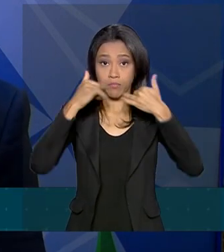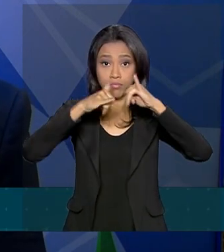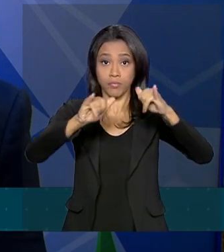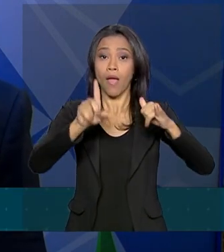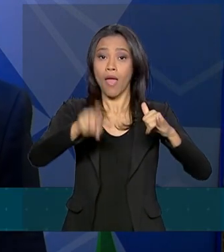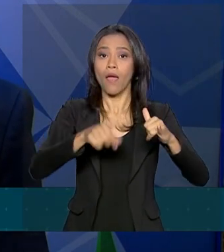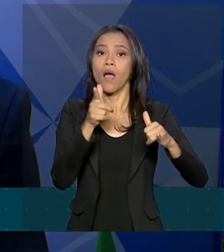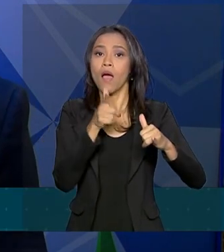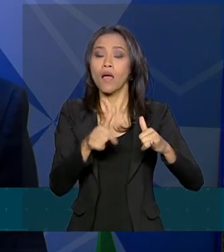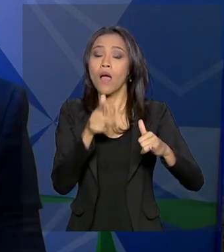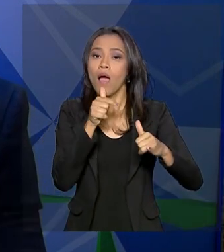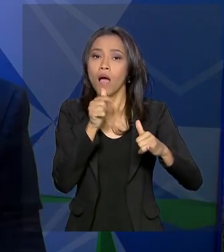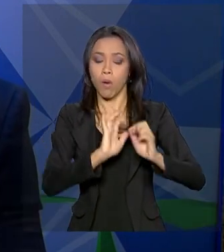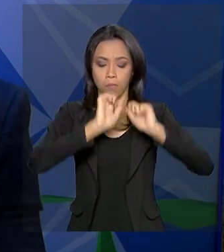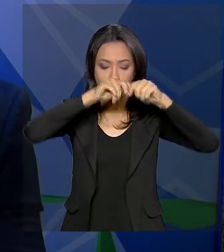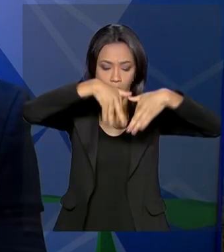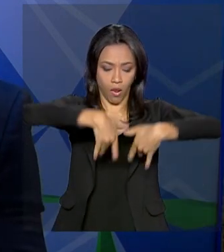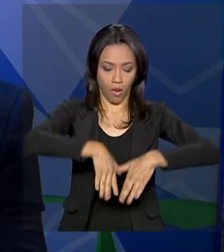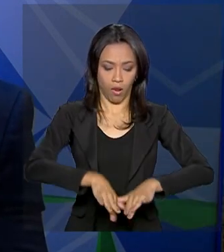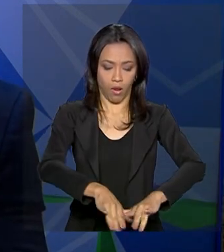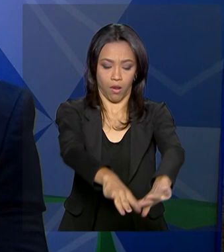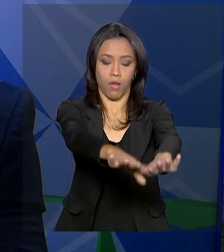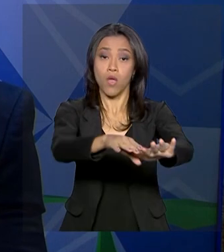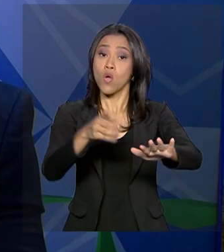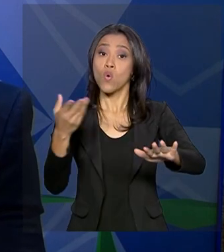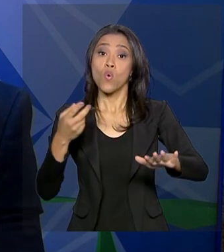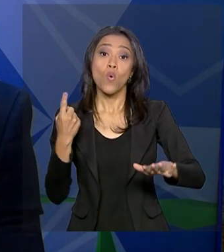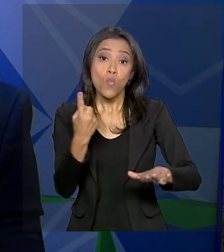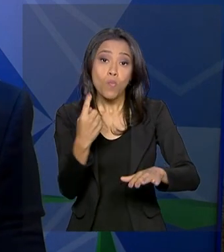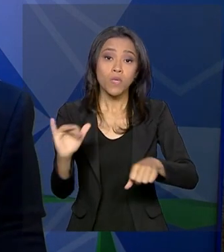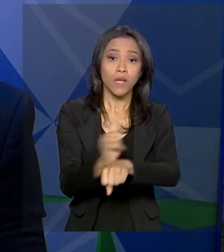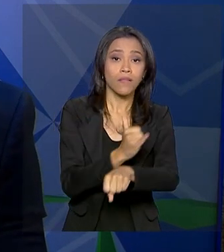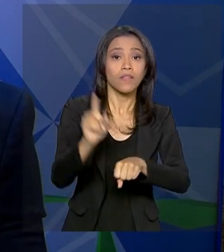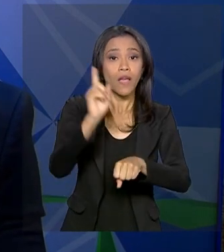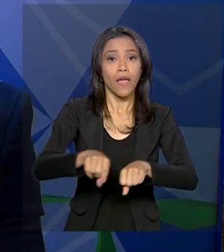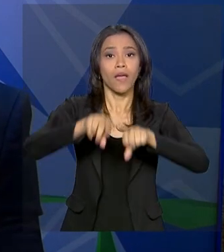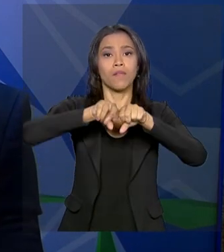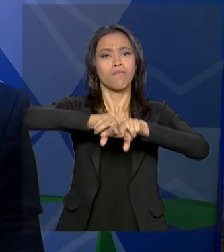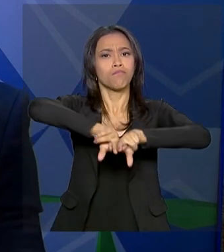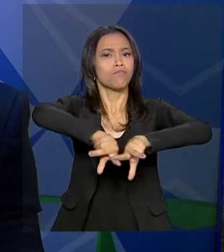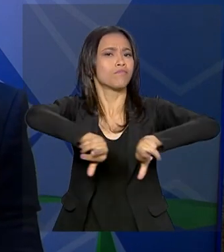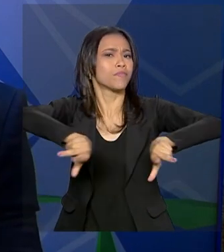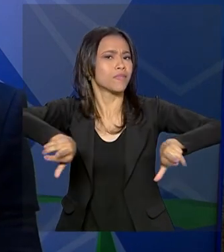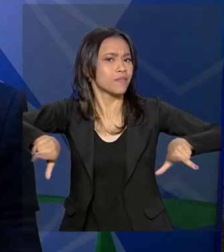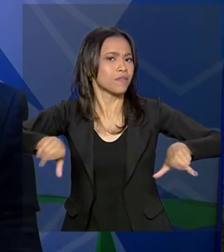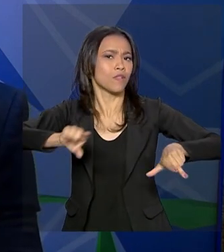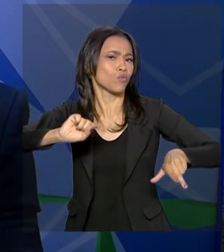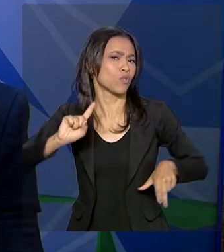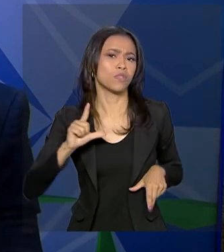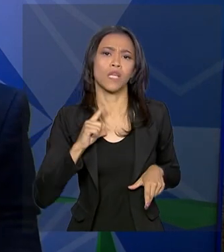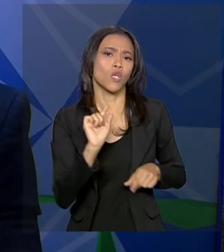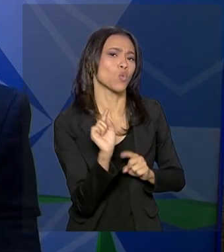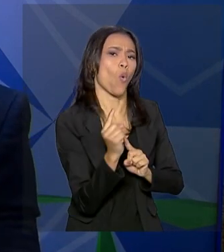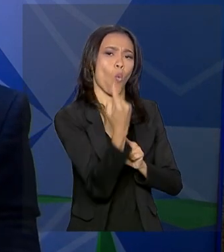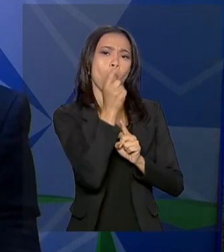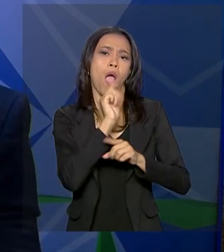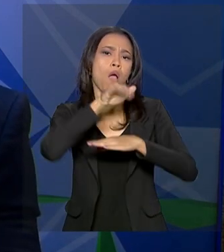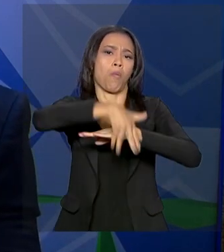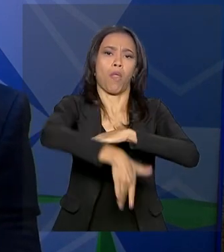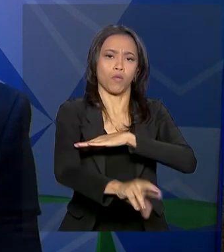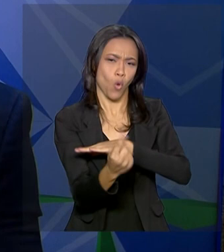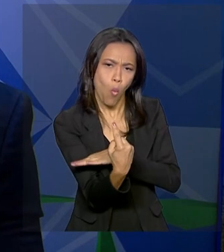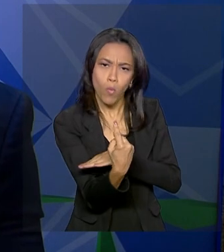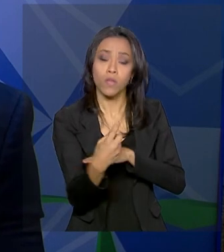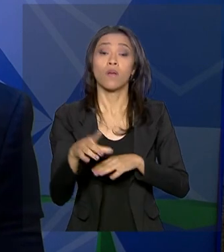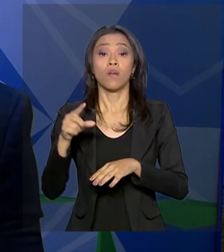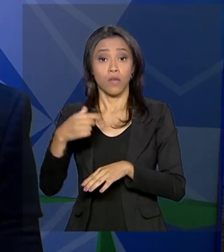hidroelétricas. Um dos objetivos é diversificar a matriz energética brasileira. Até 2027, serão investidos